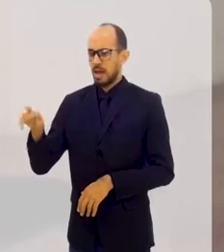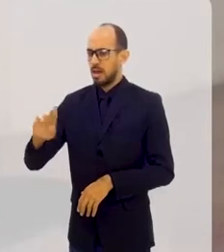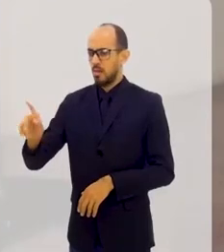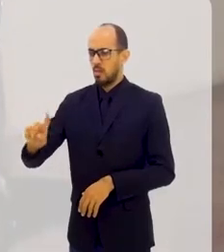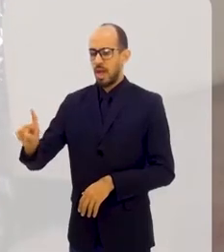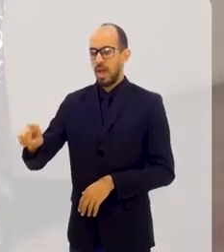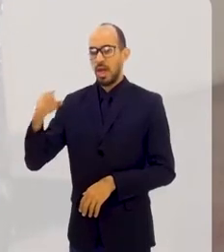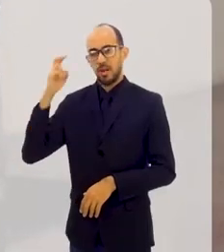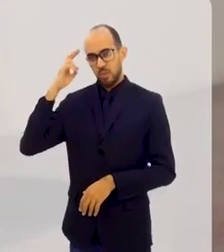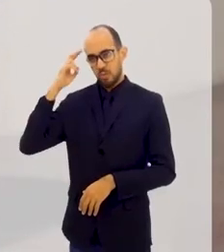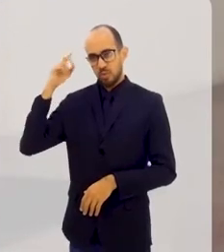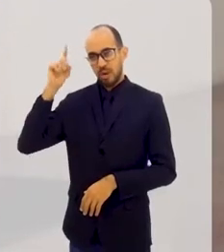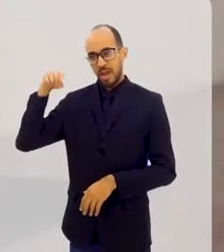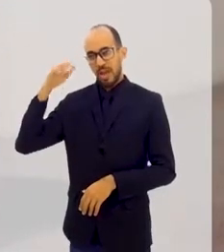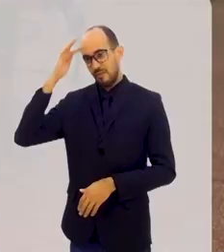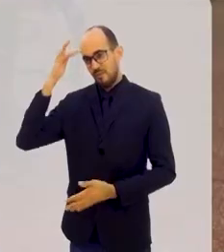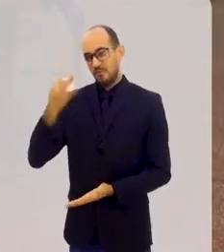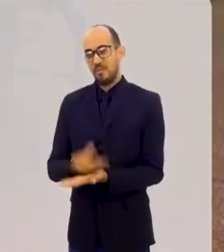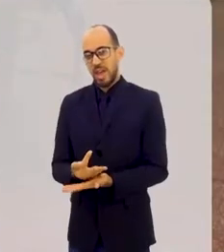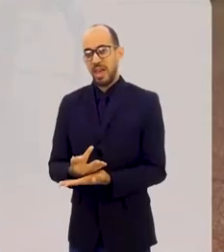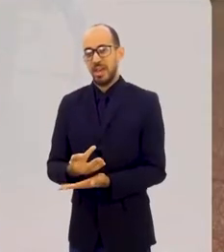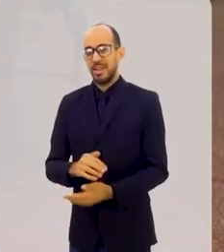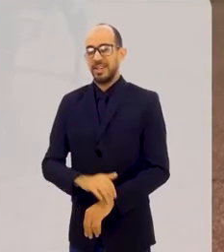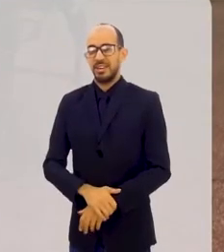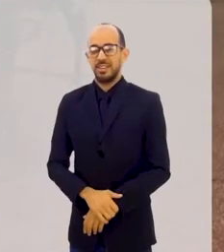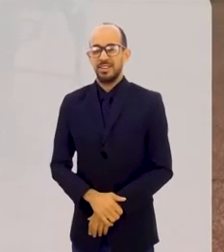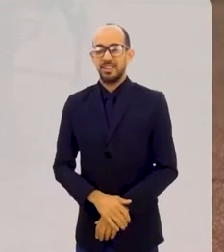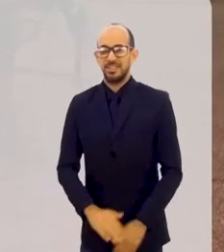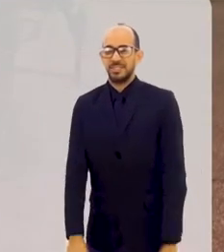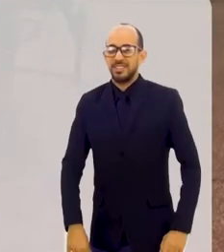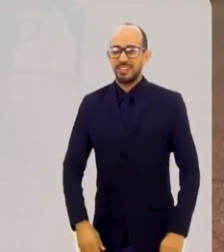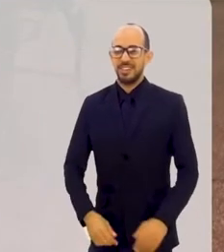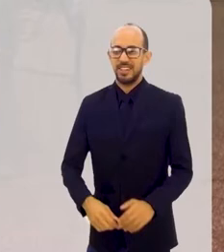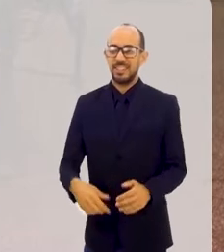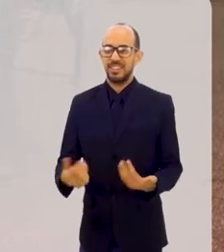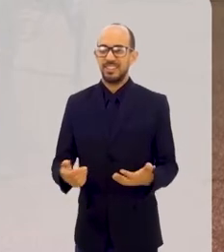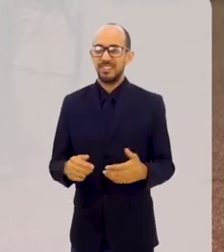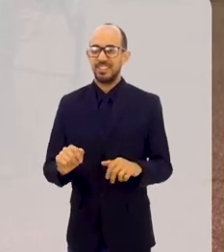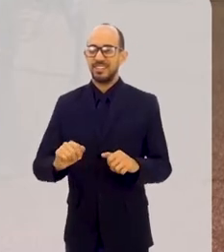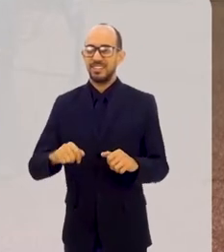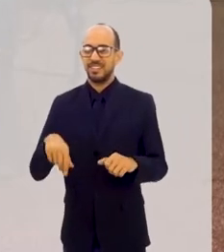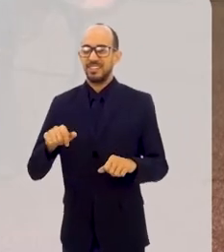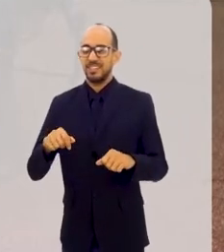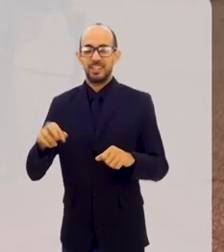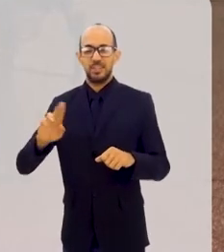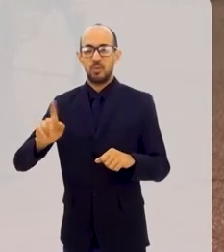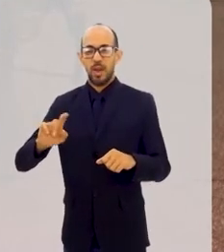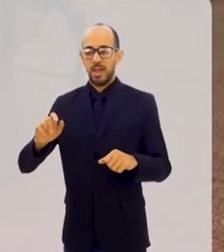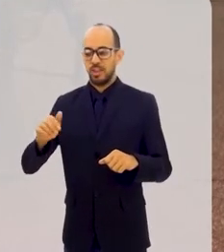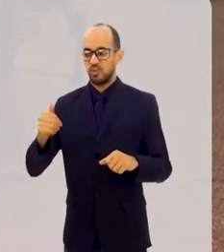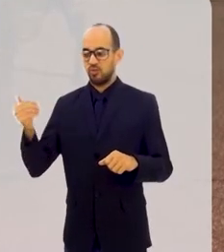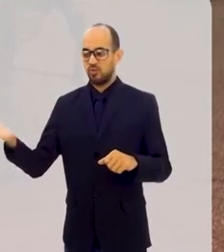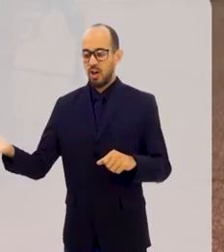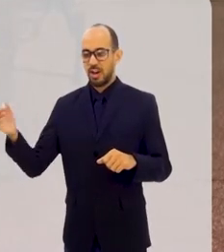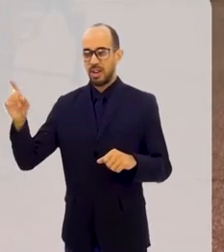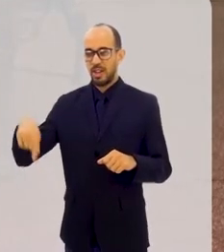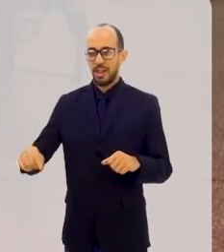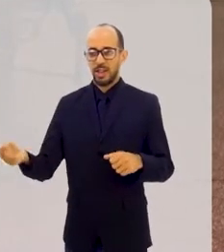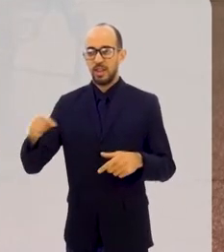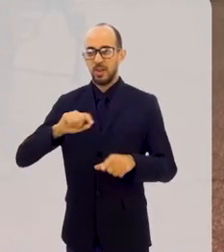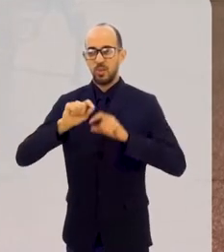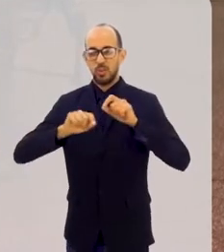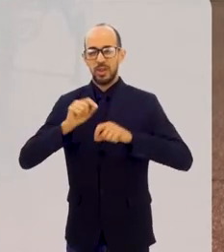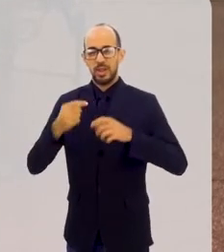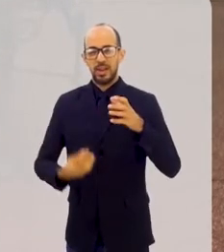Não é a cultura. É a fé. A fé é uma coisa que não é gerada de fora. A fé